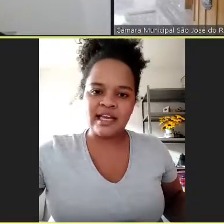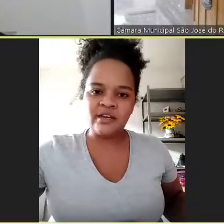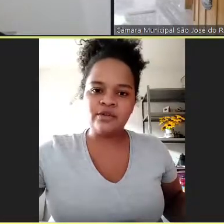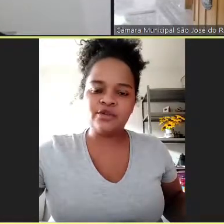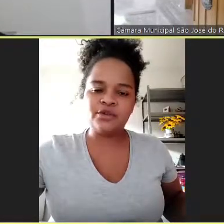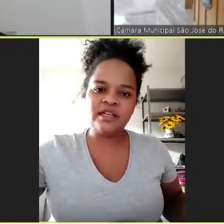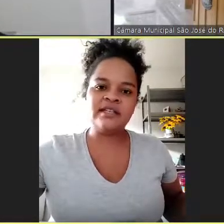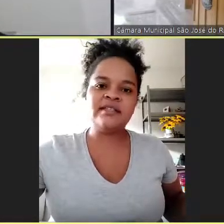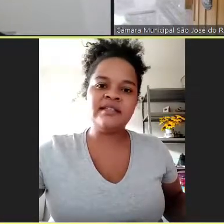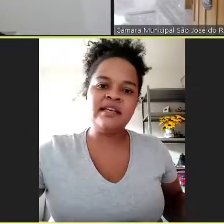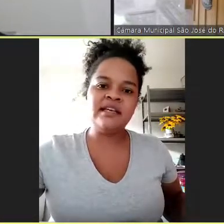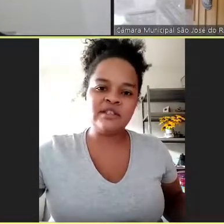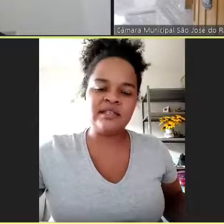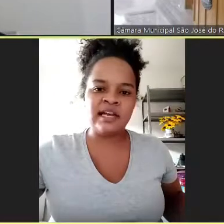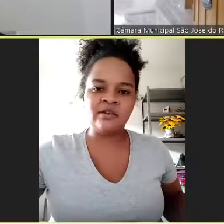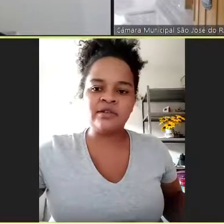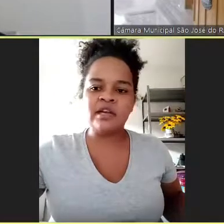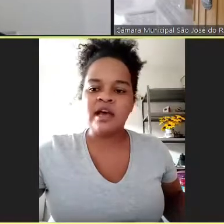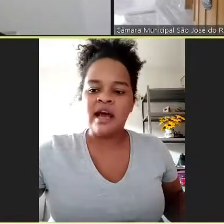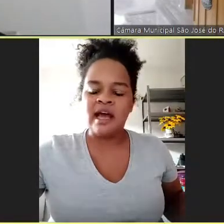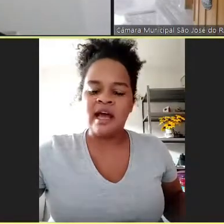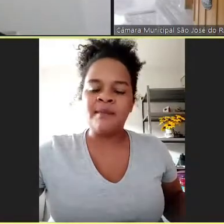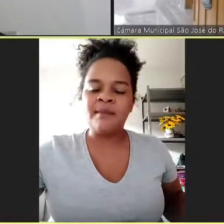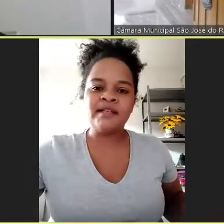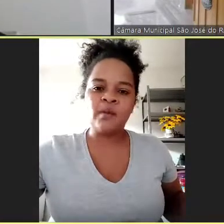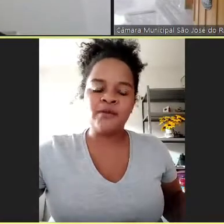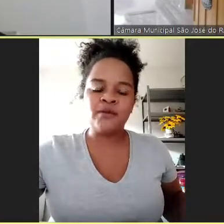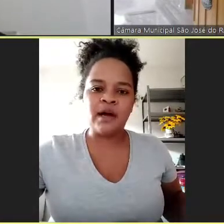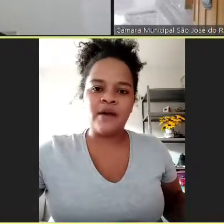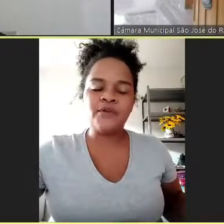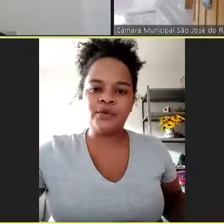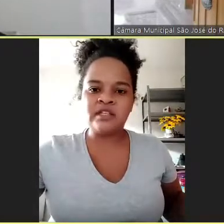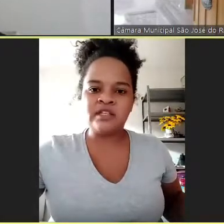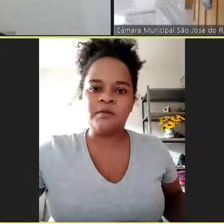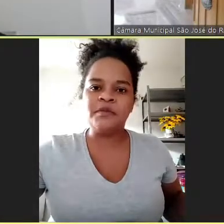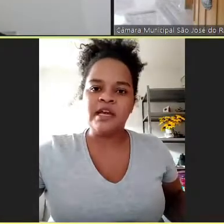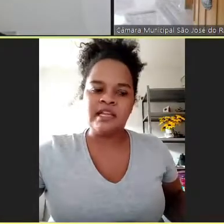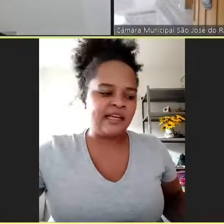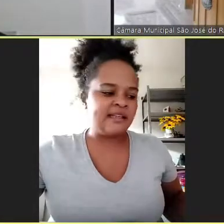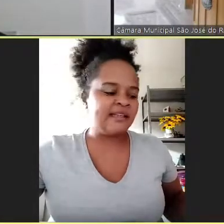negros, juristas e cientistas negros, que pensam afrofuturismo.